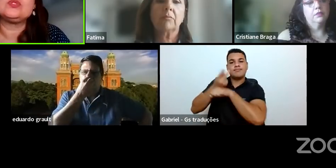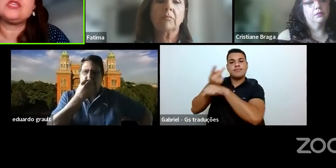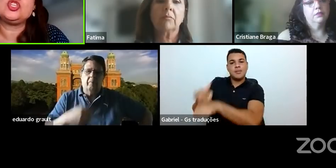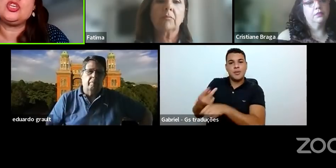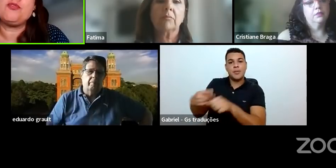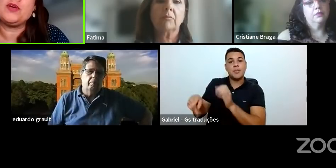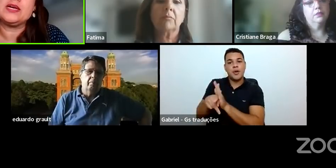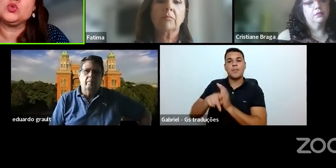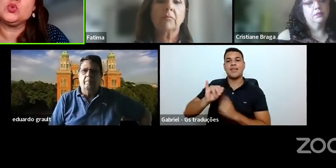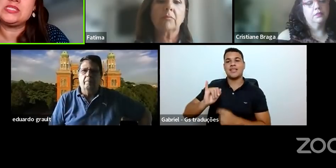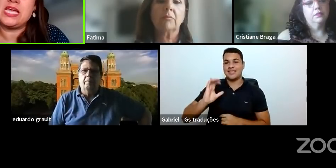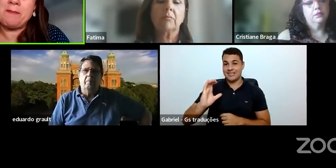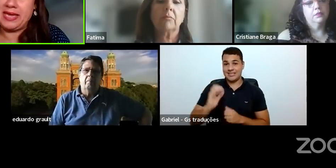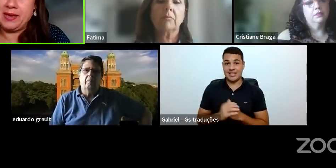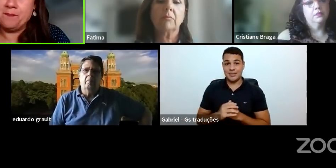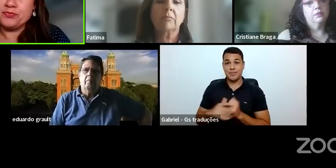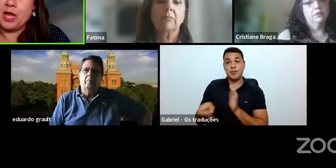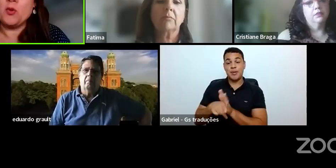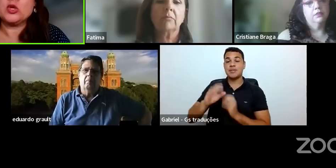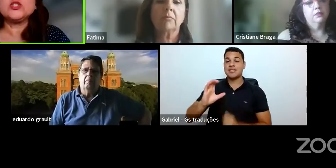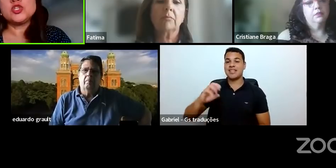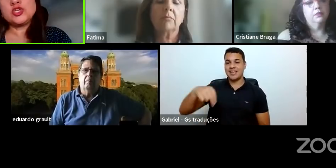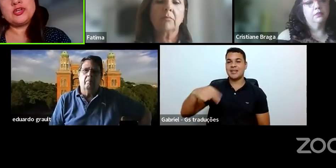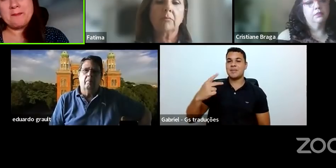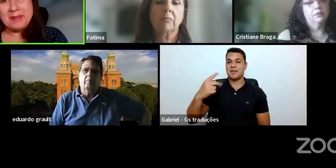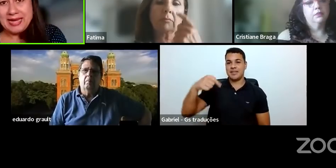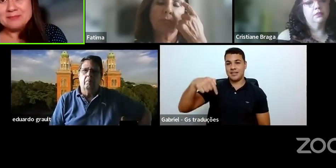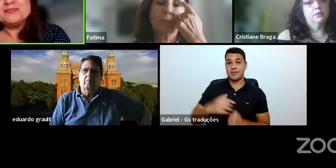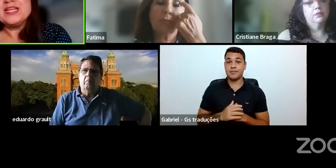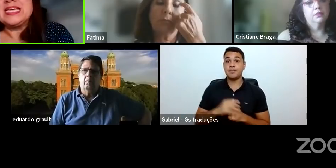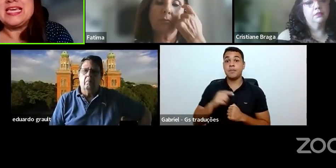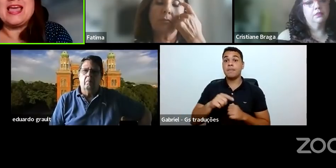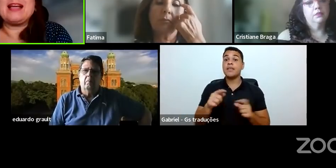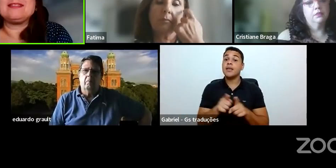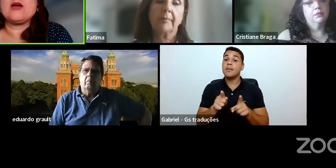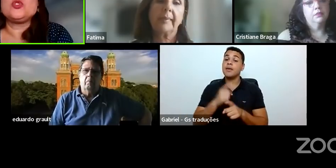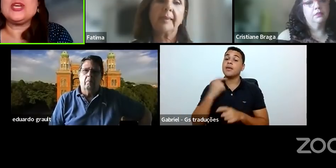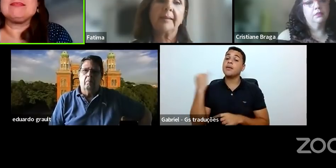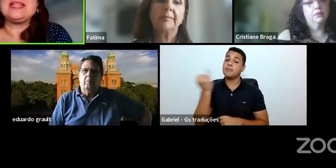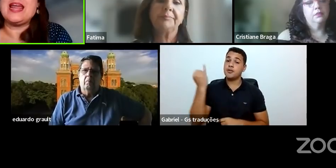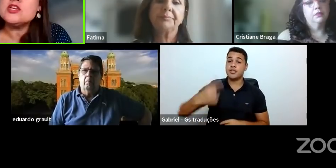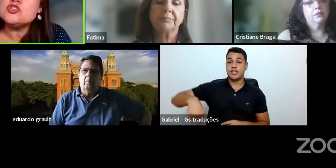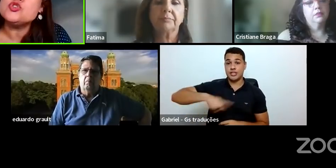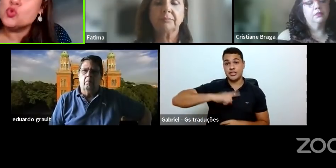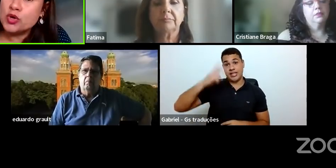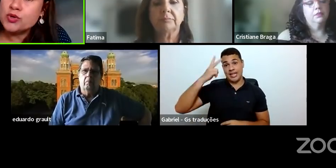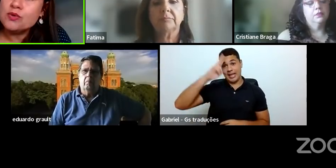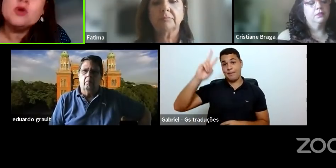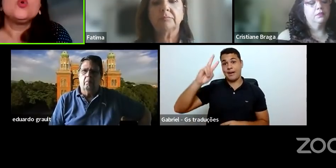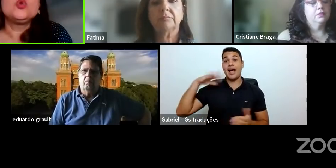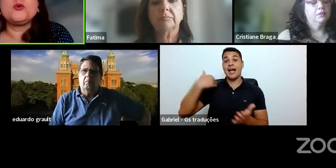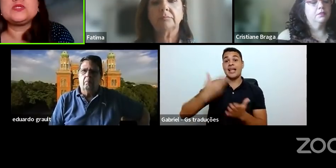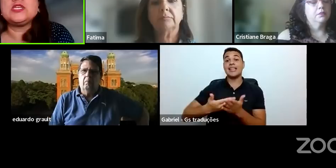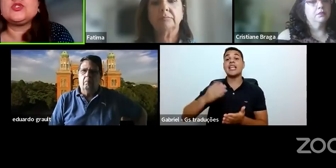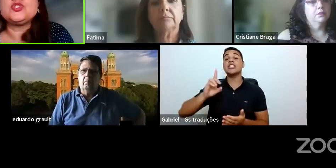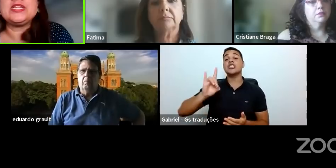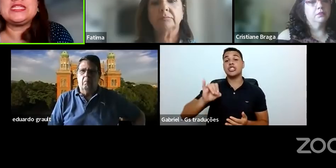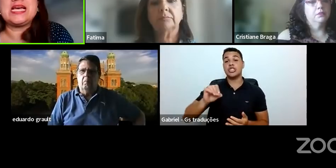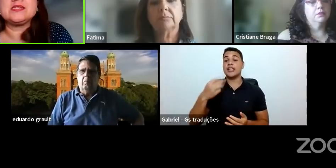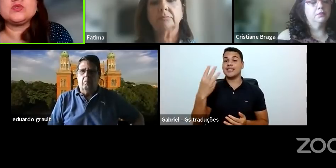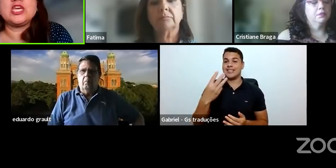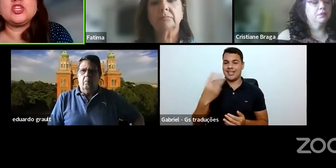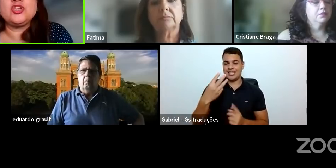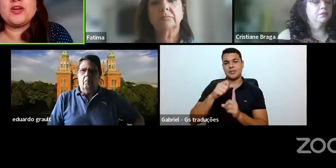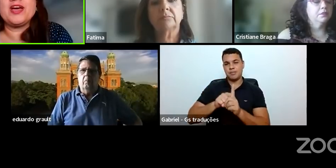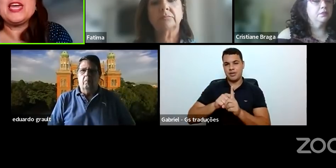Iniciação Científica do CNPq. Importante a gente lembrar que até o dia 3 de junho, os bolsistas